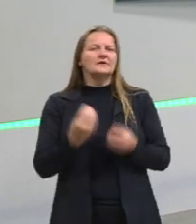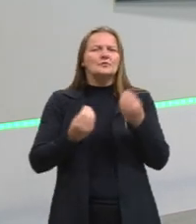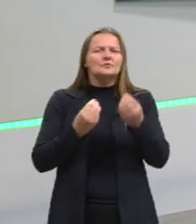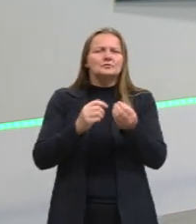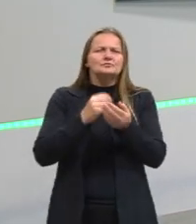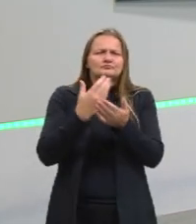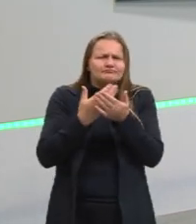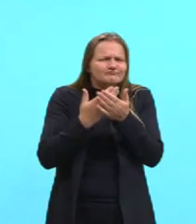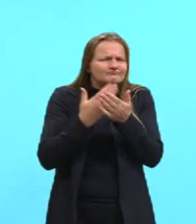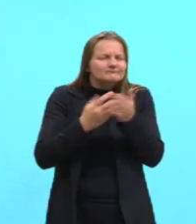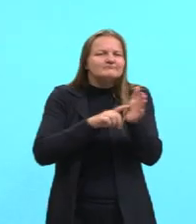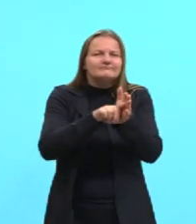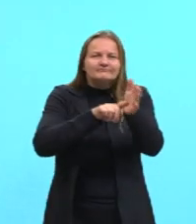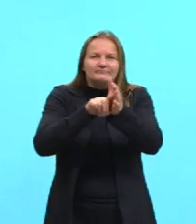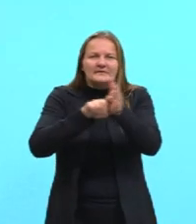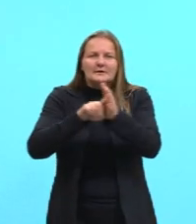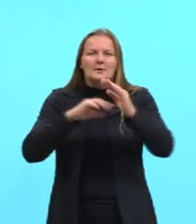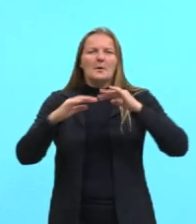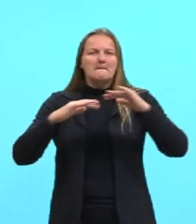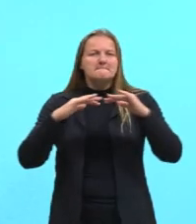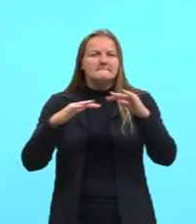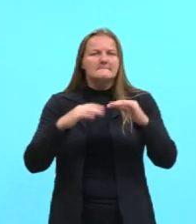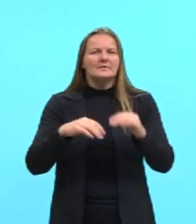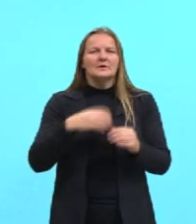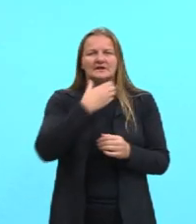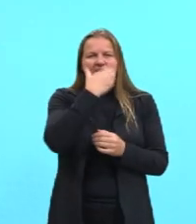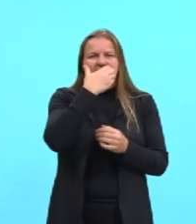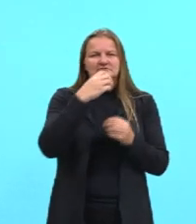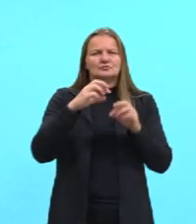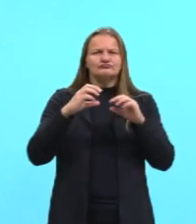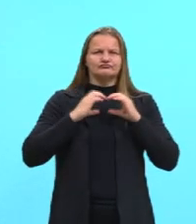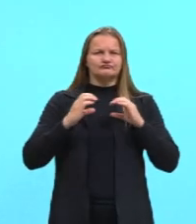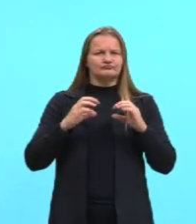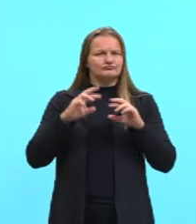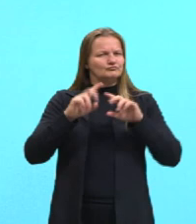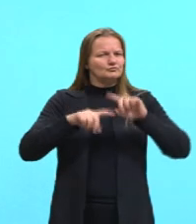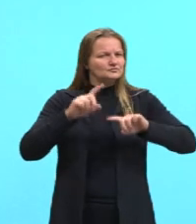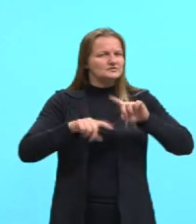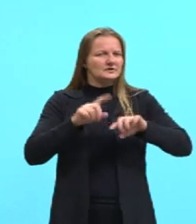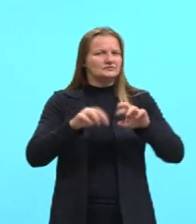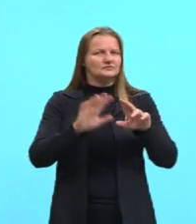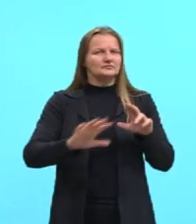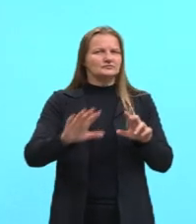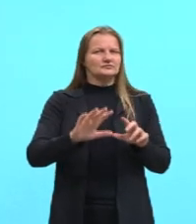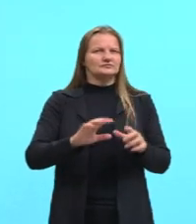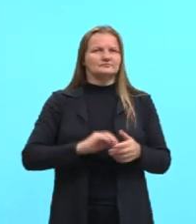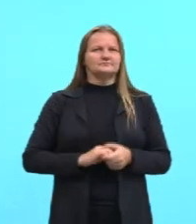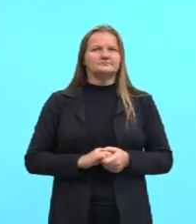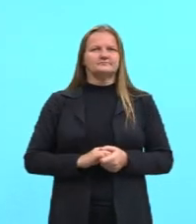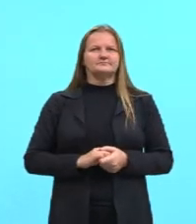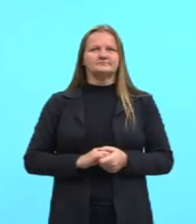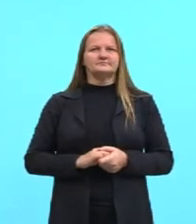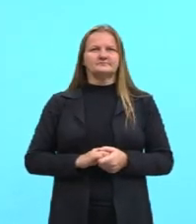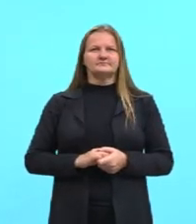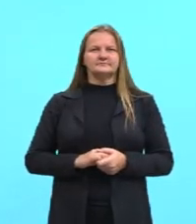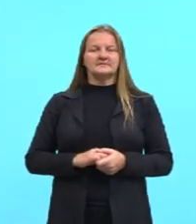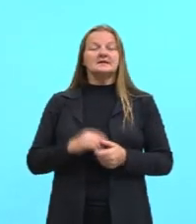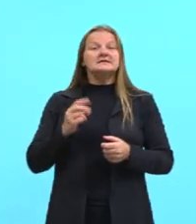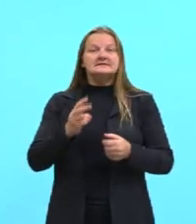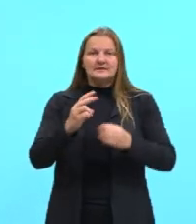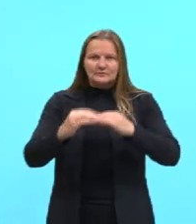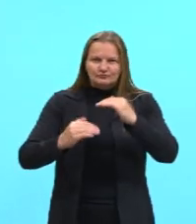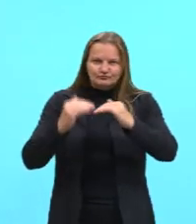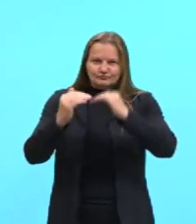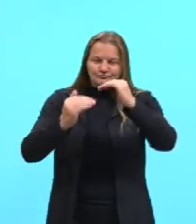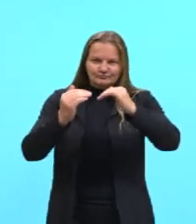então, a estudar o movimento da maçã e também de outros corpos que caem. Então, sempre há uma evolução no